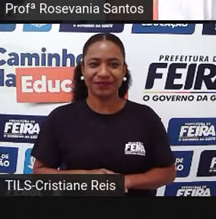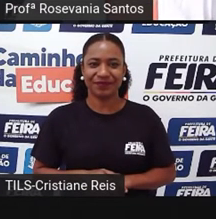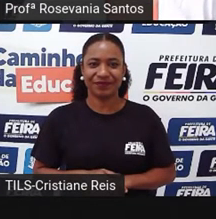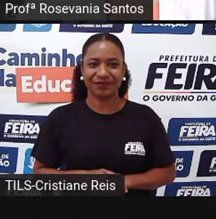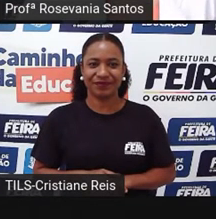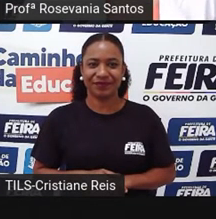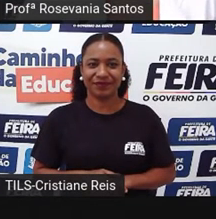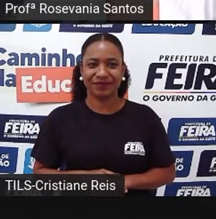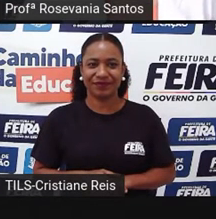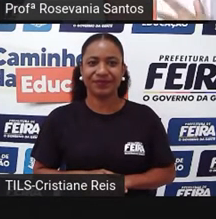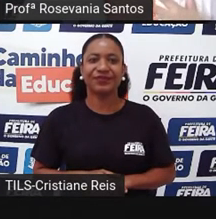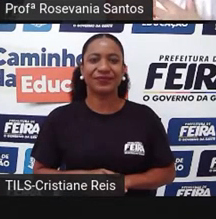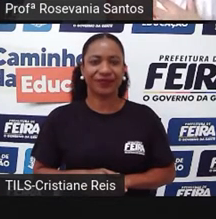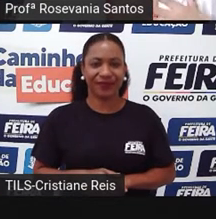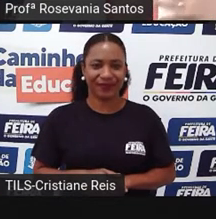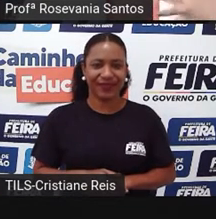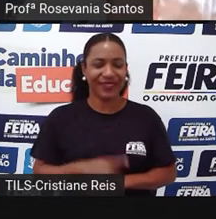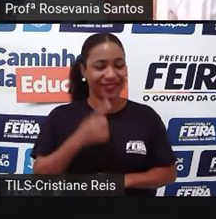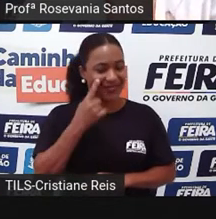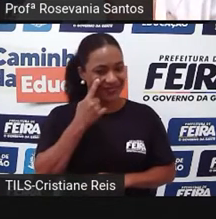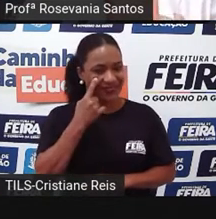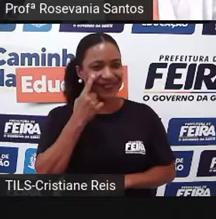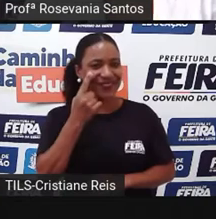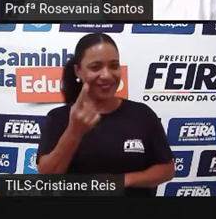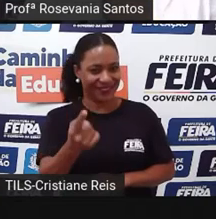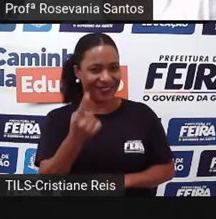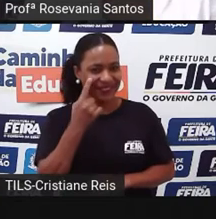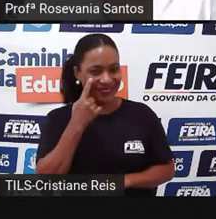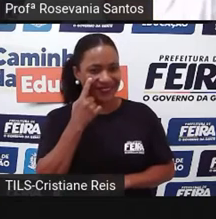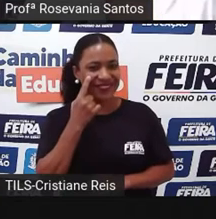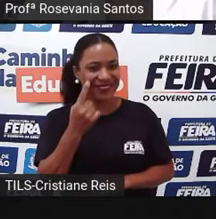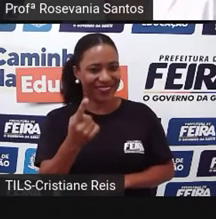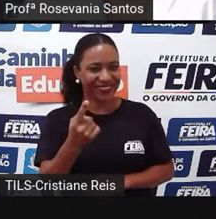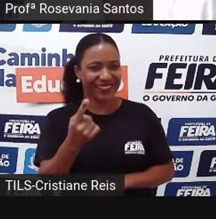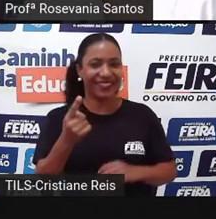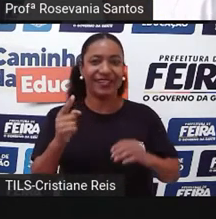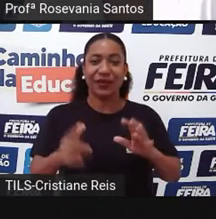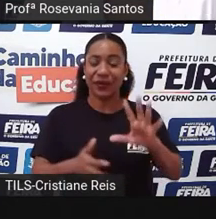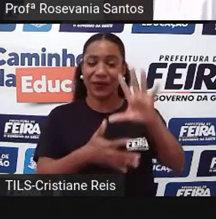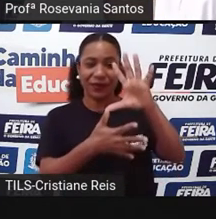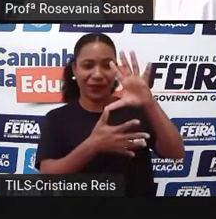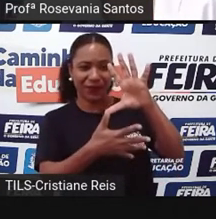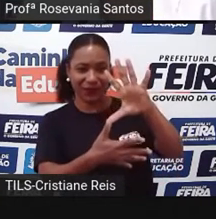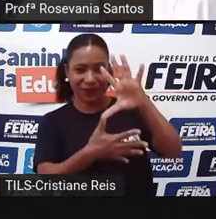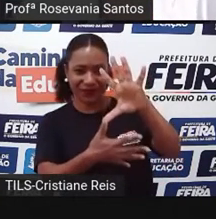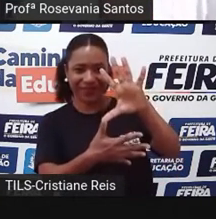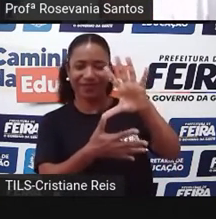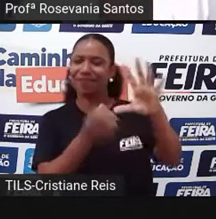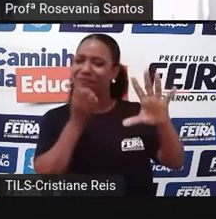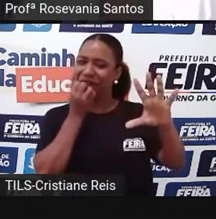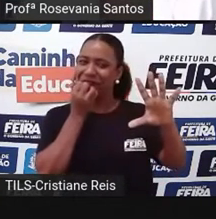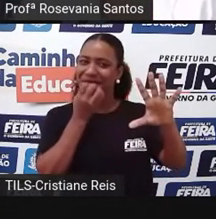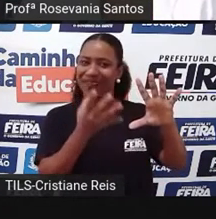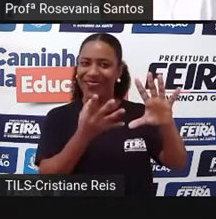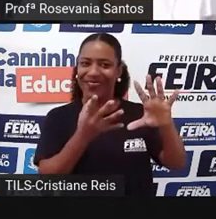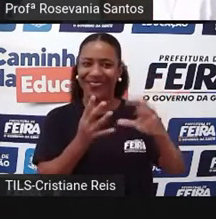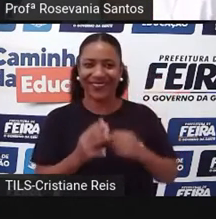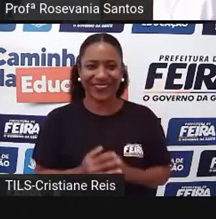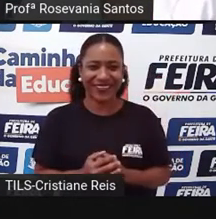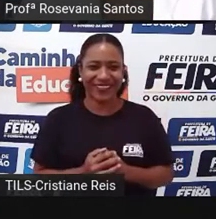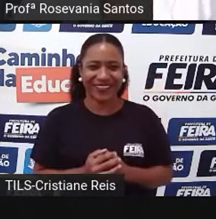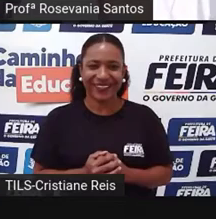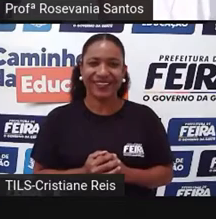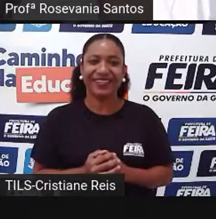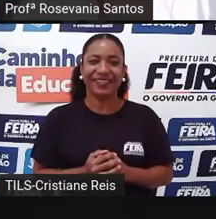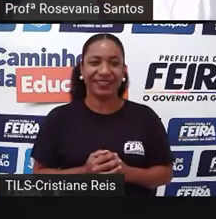Ah, logo de cara eu coloco, né, esse mapinha, esse nosso amigo, né, que eu não posso deixar de colocar de jeito nenhum. Então, hoje eu não quis